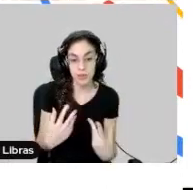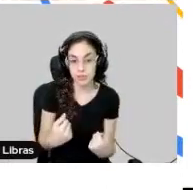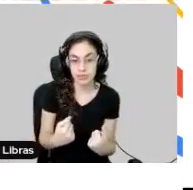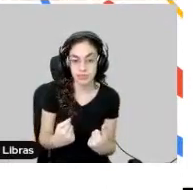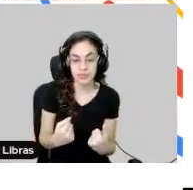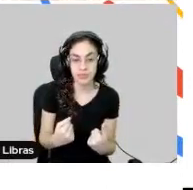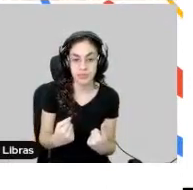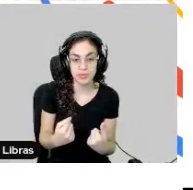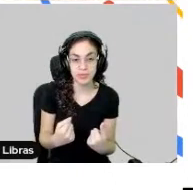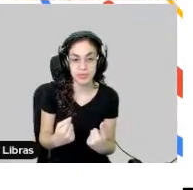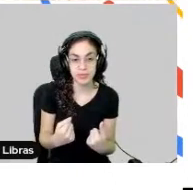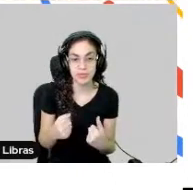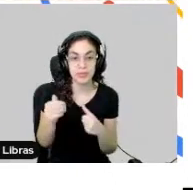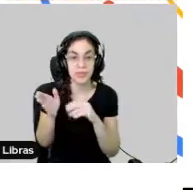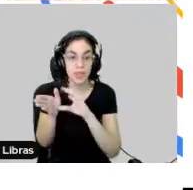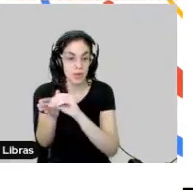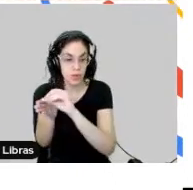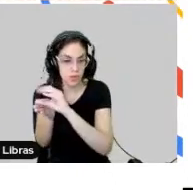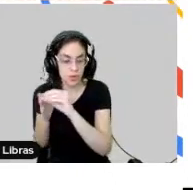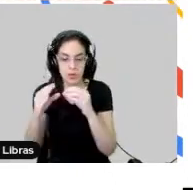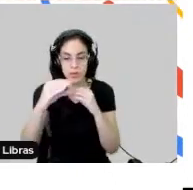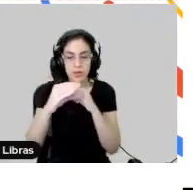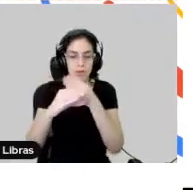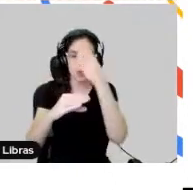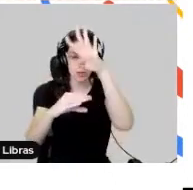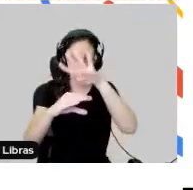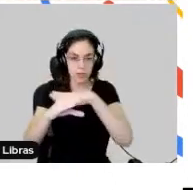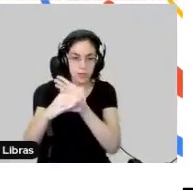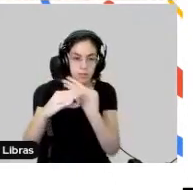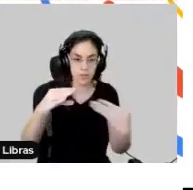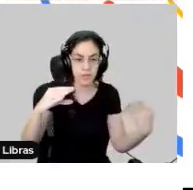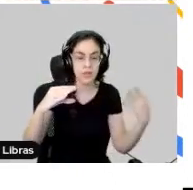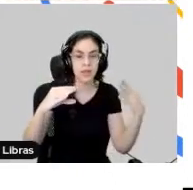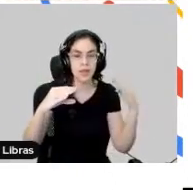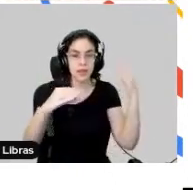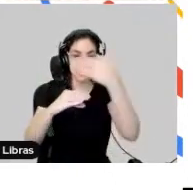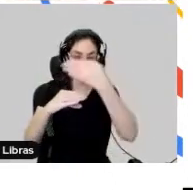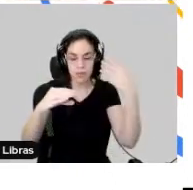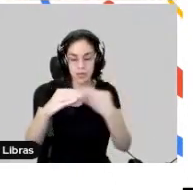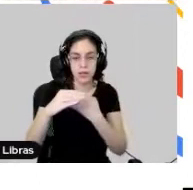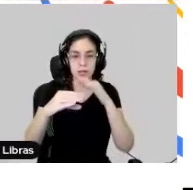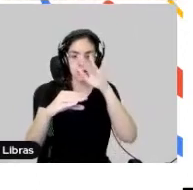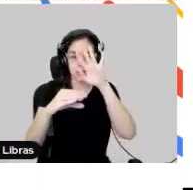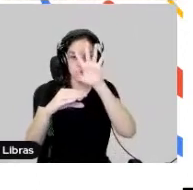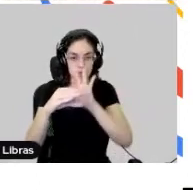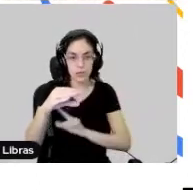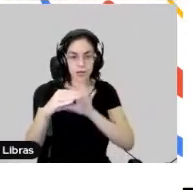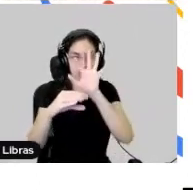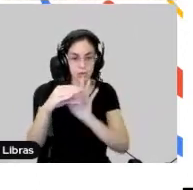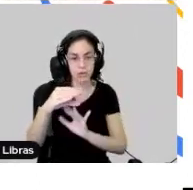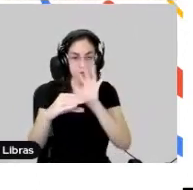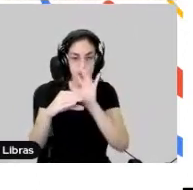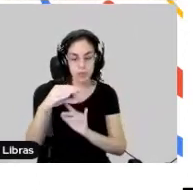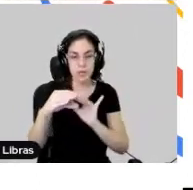Google planilhas, documentos e também uma pasta compartilhada no Google Drive, com controle de versões dos